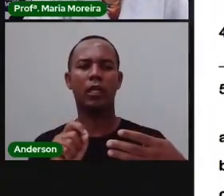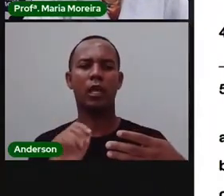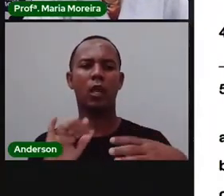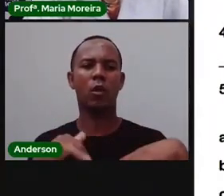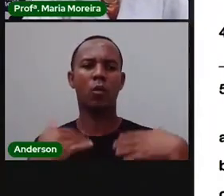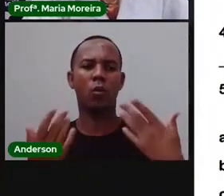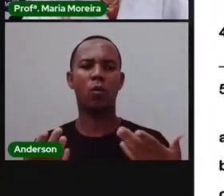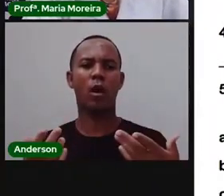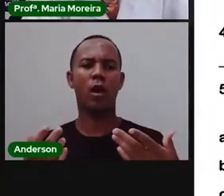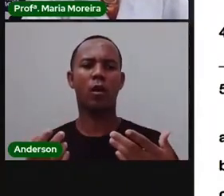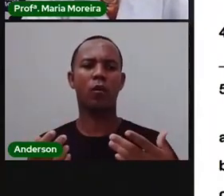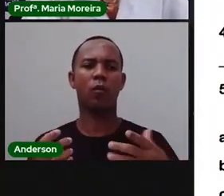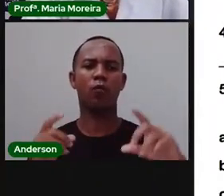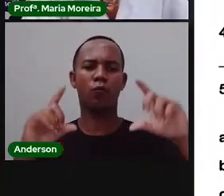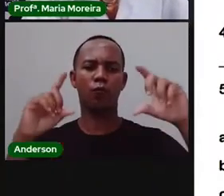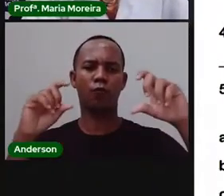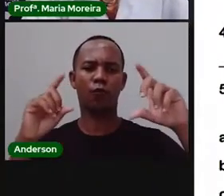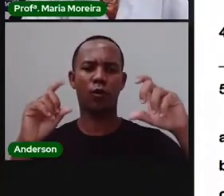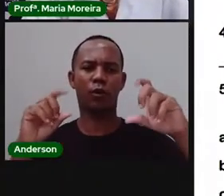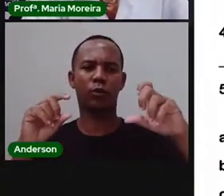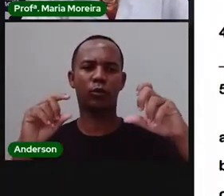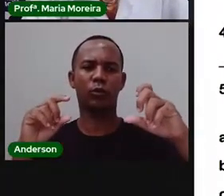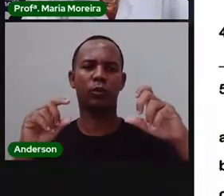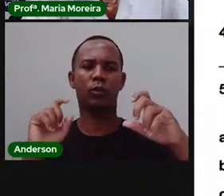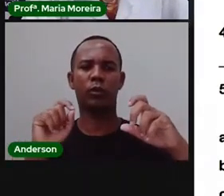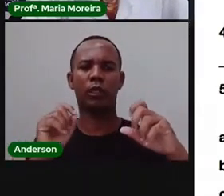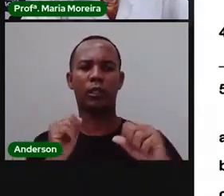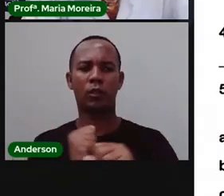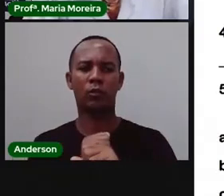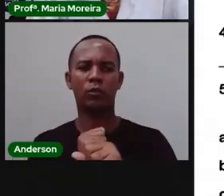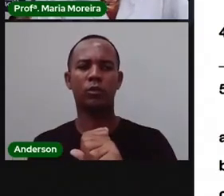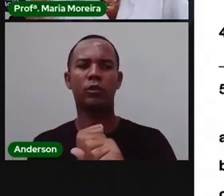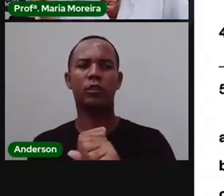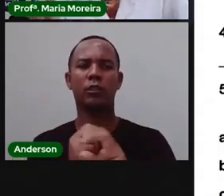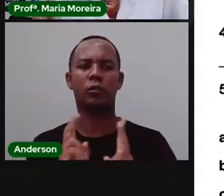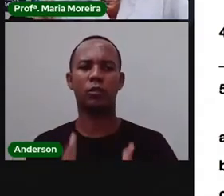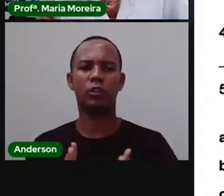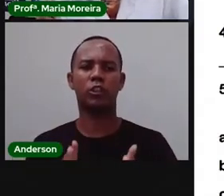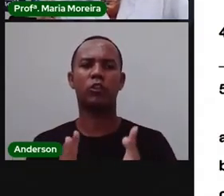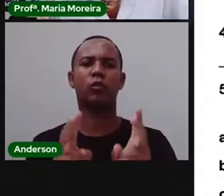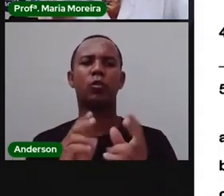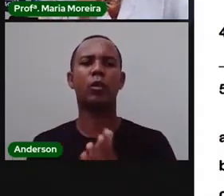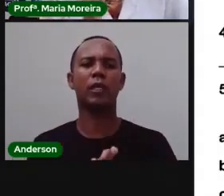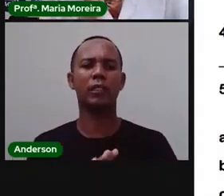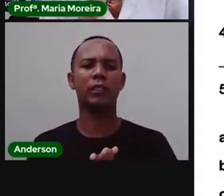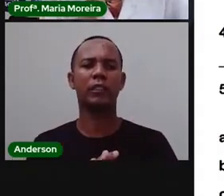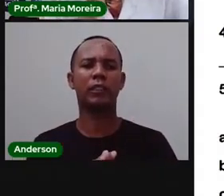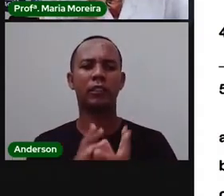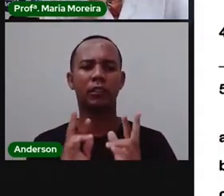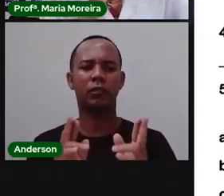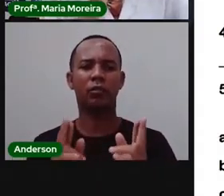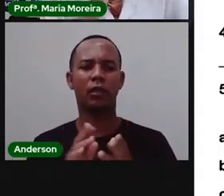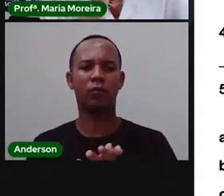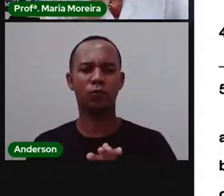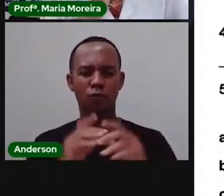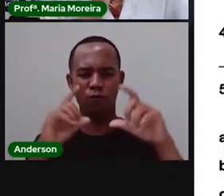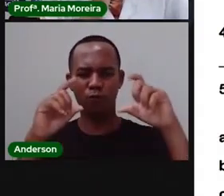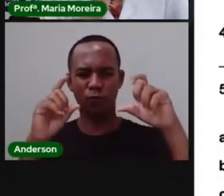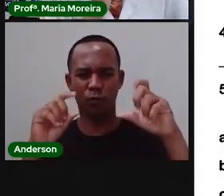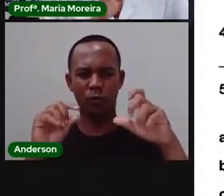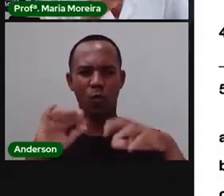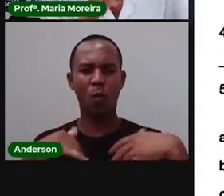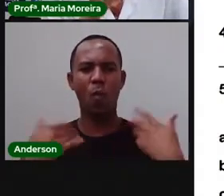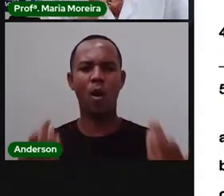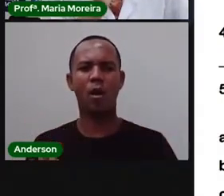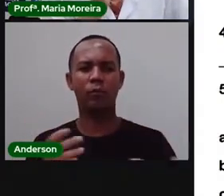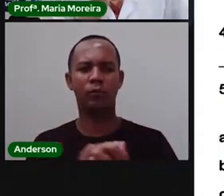paisagem Acima Com as características Preservadas Eu acho Que inclusive A Pro já Falou sobre esse prédio Com